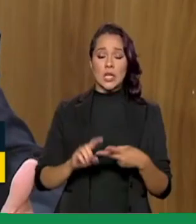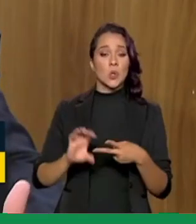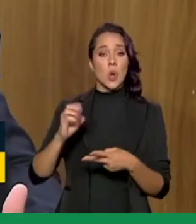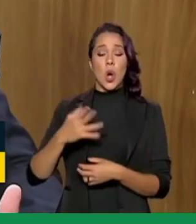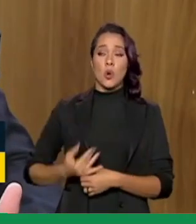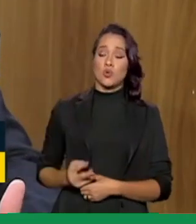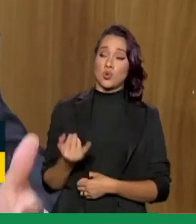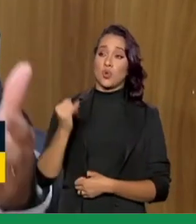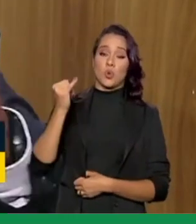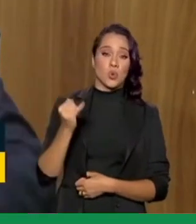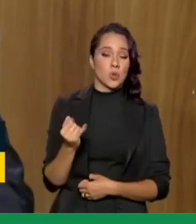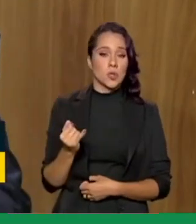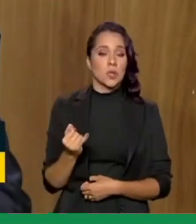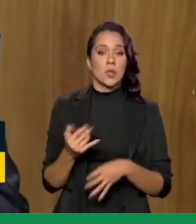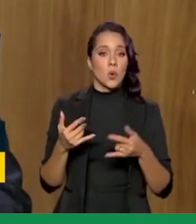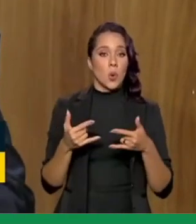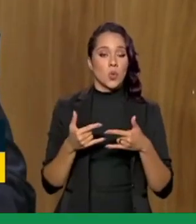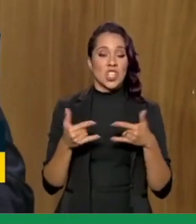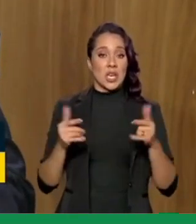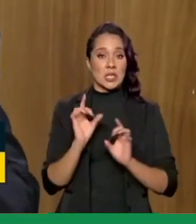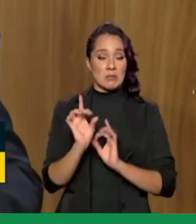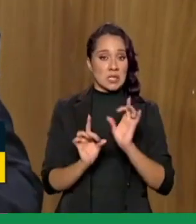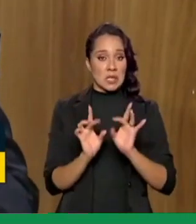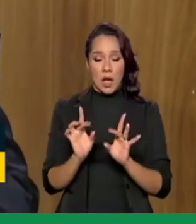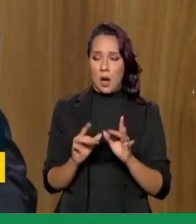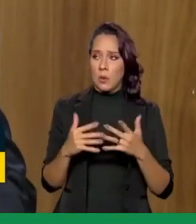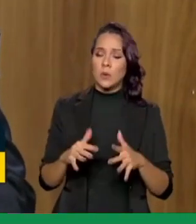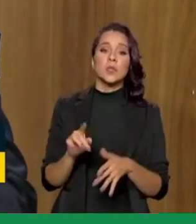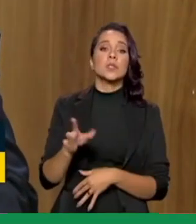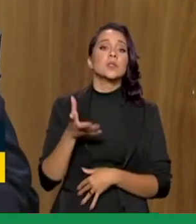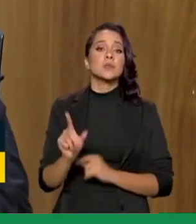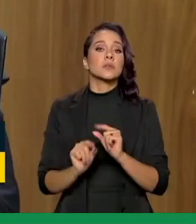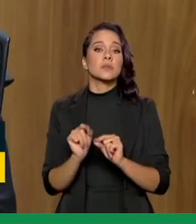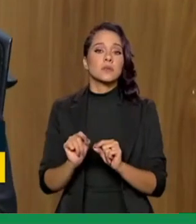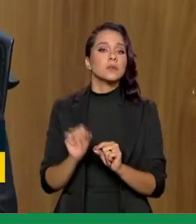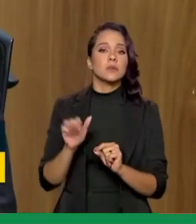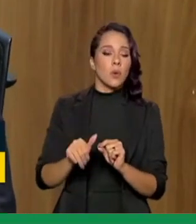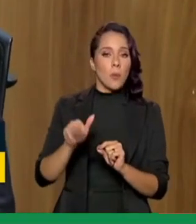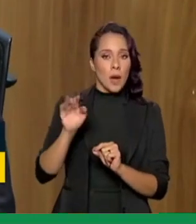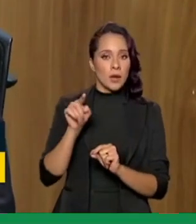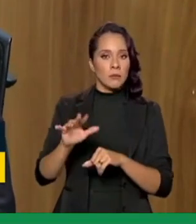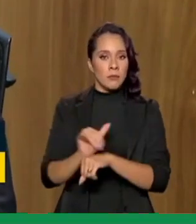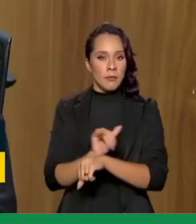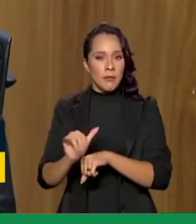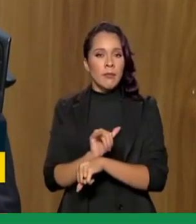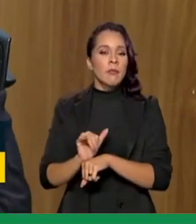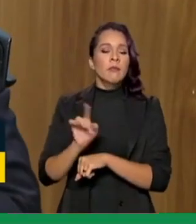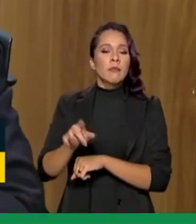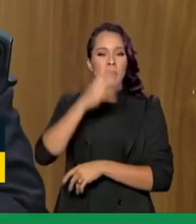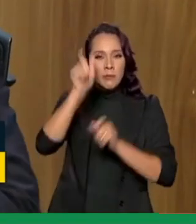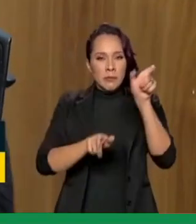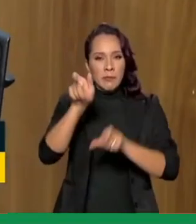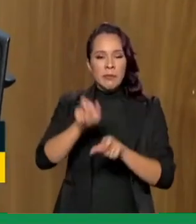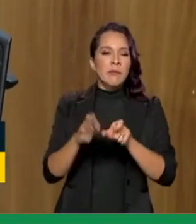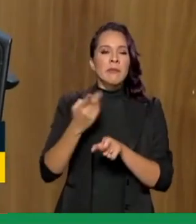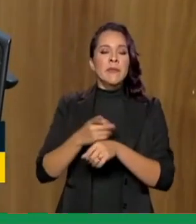taxa de juros dentro de um cheque especial. E a partir daí, gente quer, com mais essa ferramenta, que essas pessoas